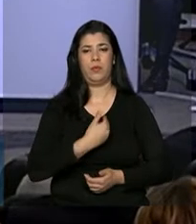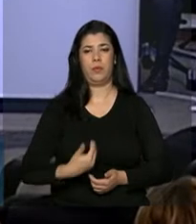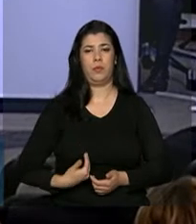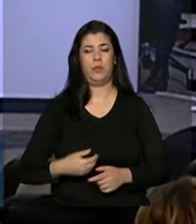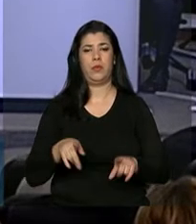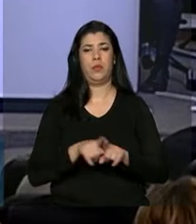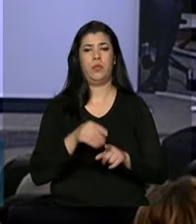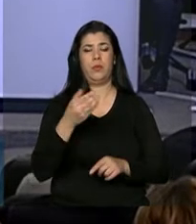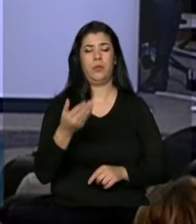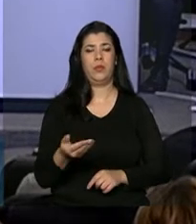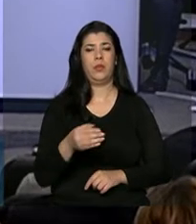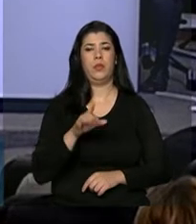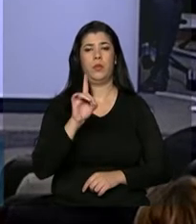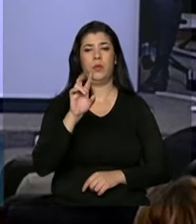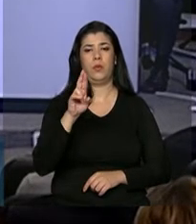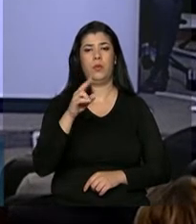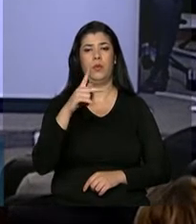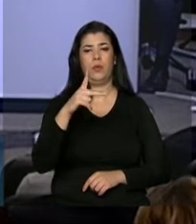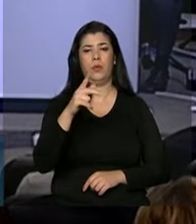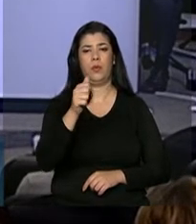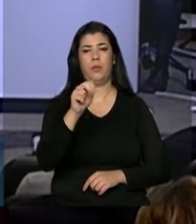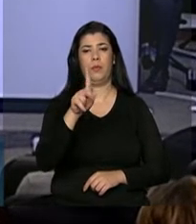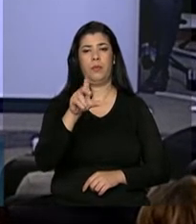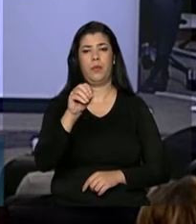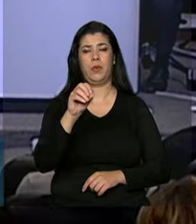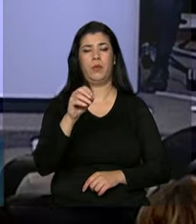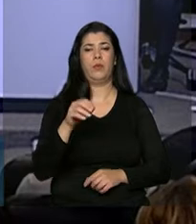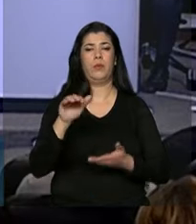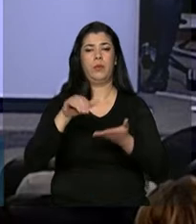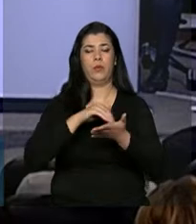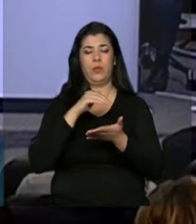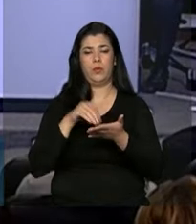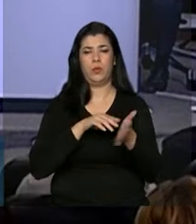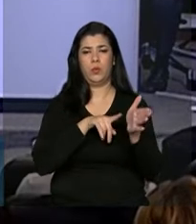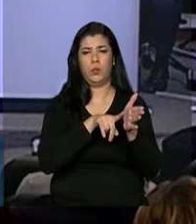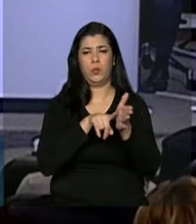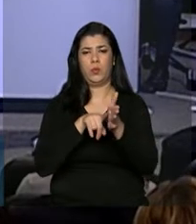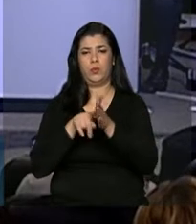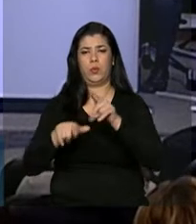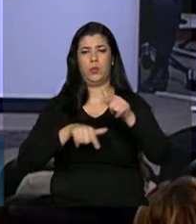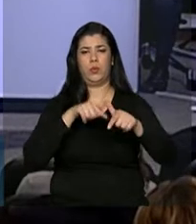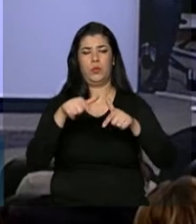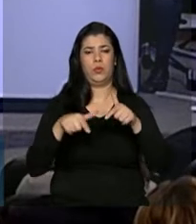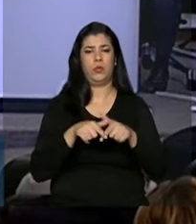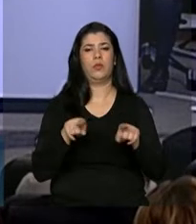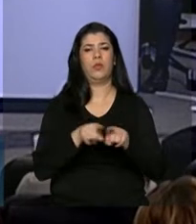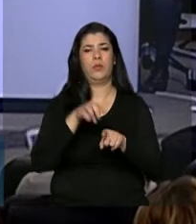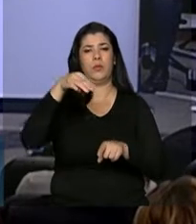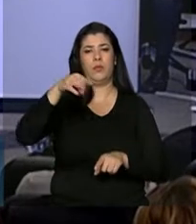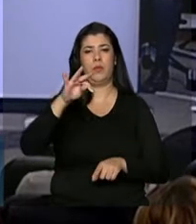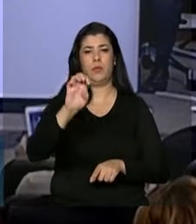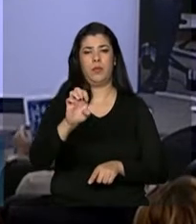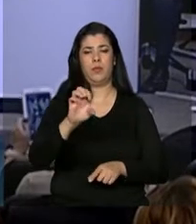Doutor Paulo Sérgio de Almeida, secretário de Inspeção do Trabalho do Ministério do Trabalho e Emprego.